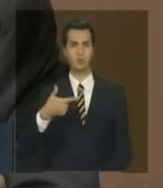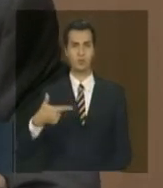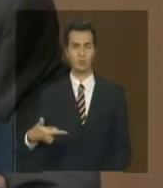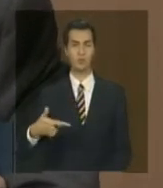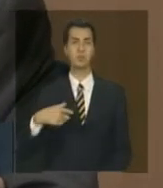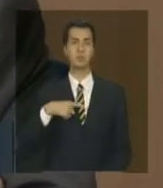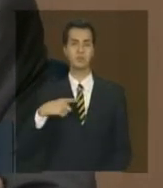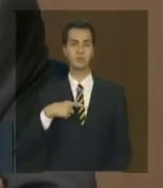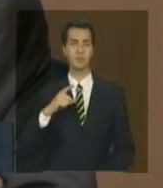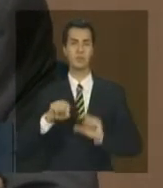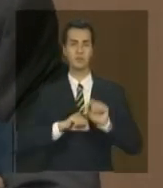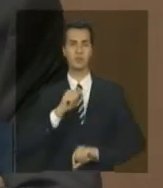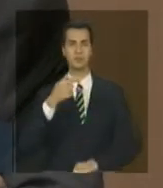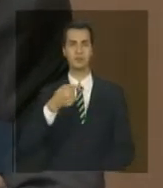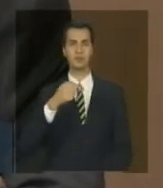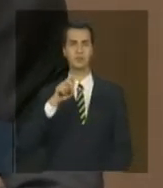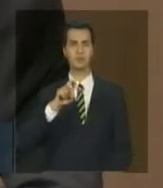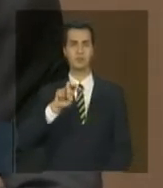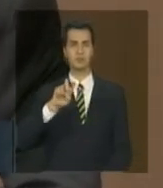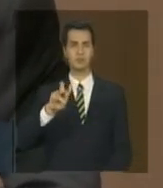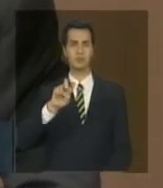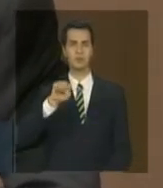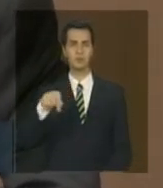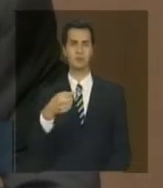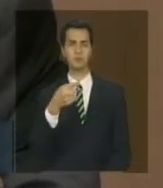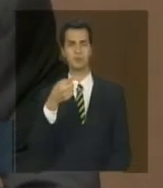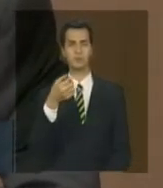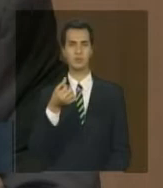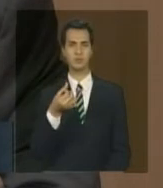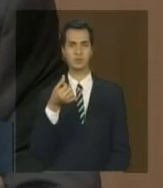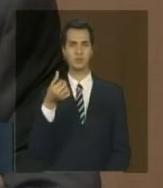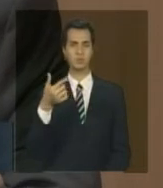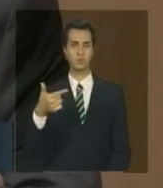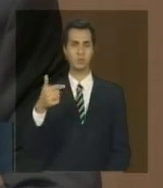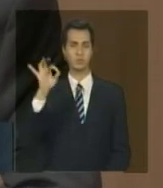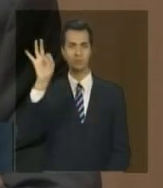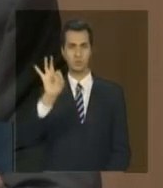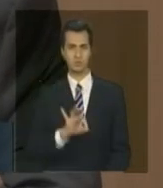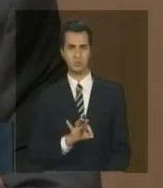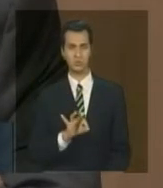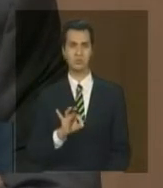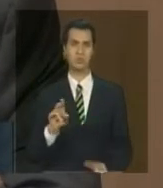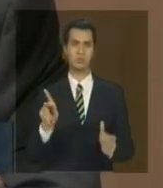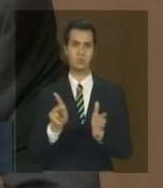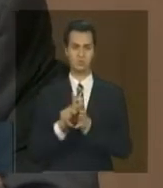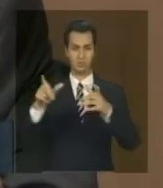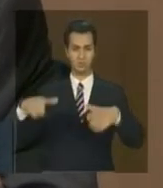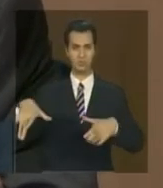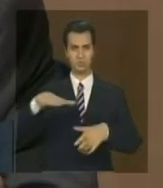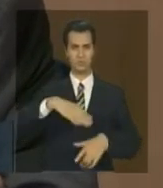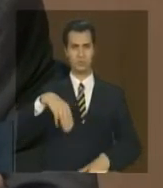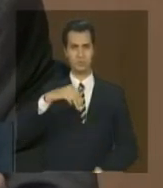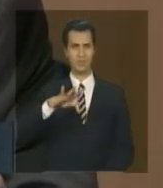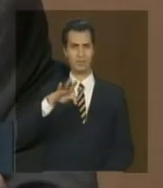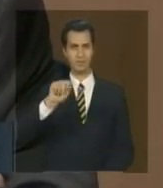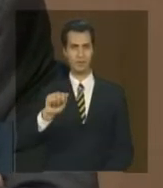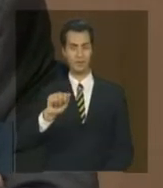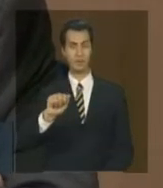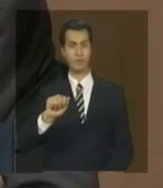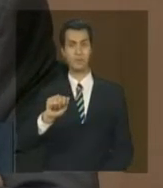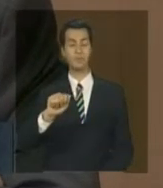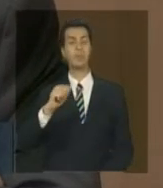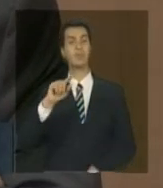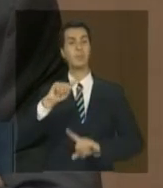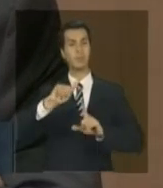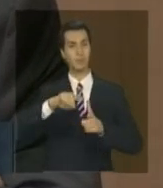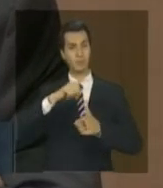desmatamento de 75,62% do bioma até 2008 isso aumentou um pouco para